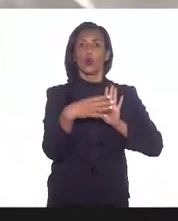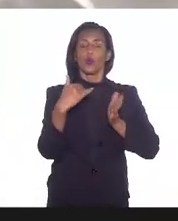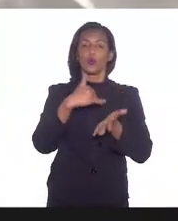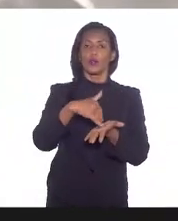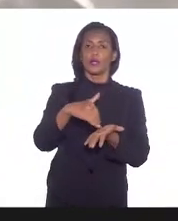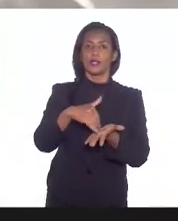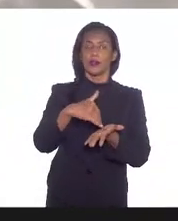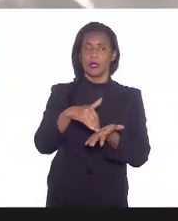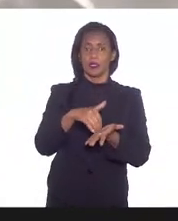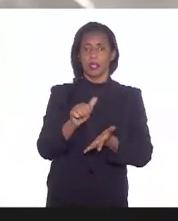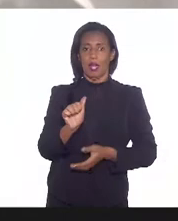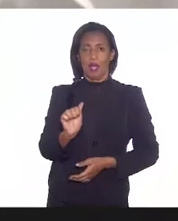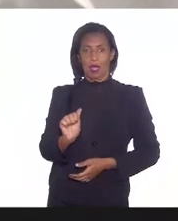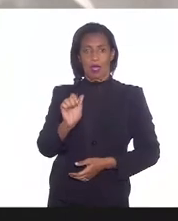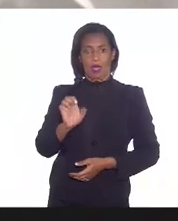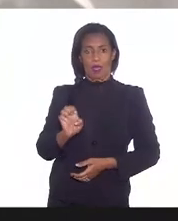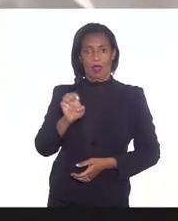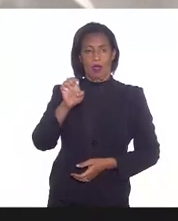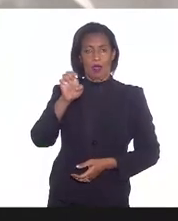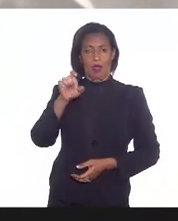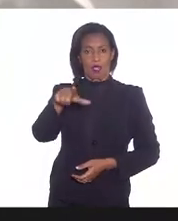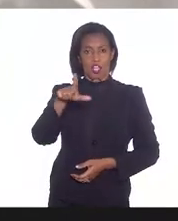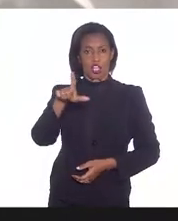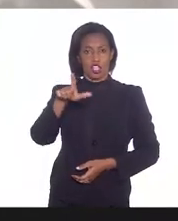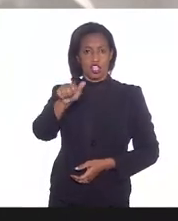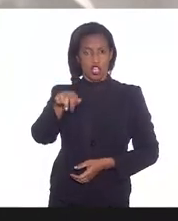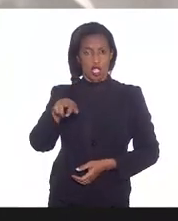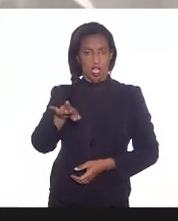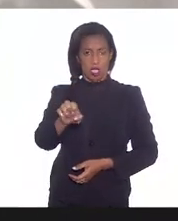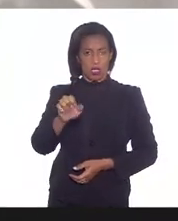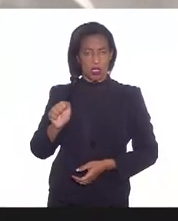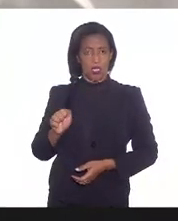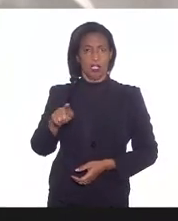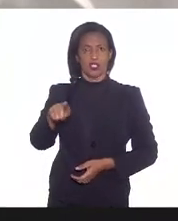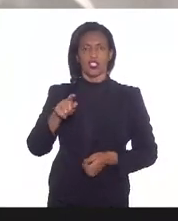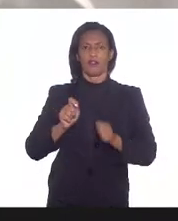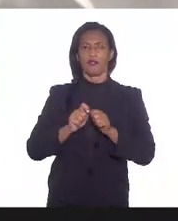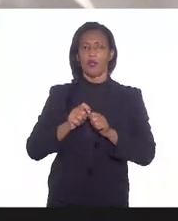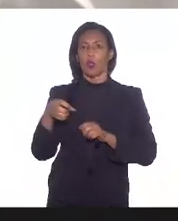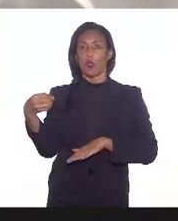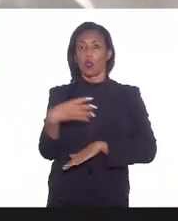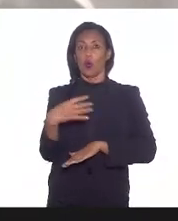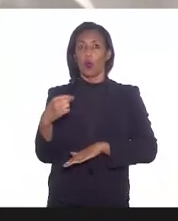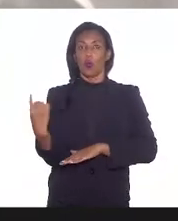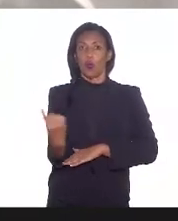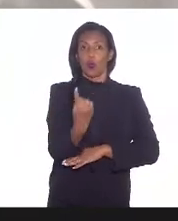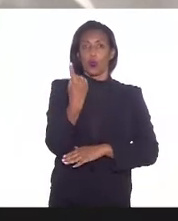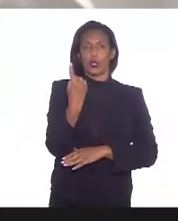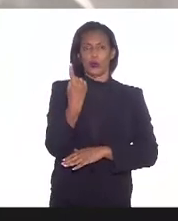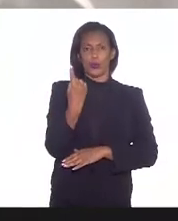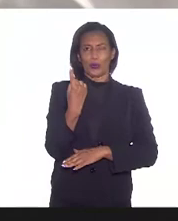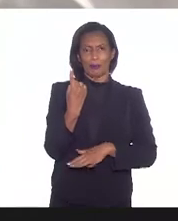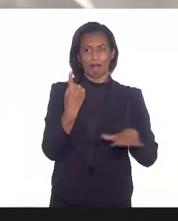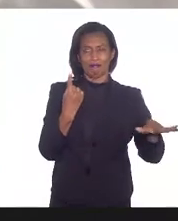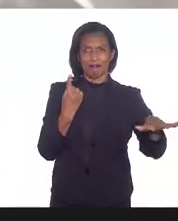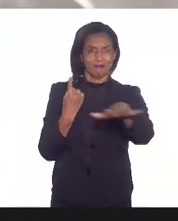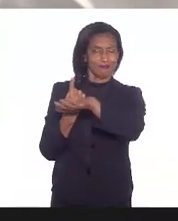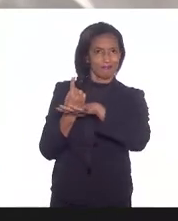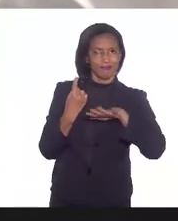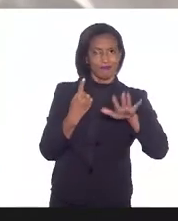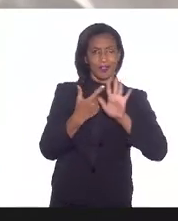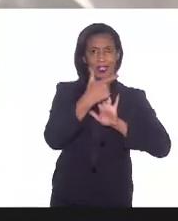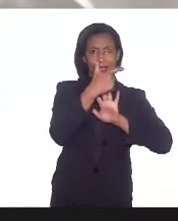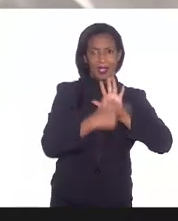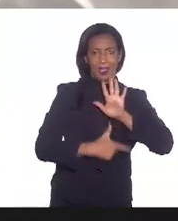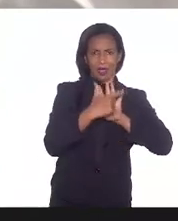o secretário Alexandre Kiep, teve um novo desafio de fazer um calendário único. Então, queria que a senhora